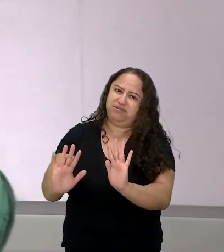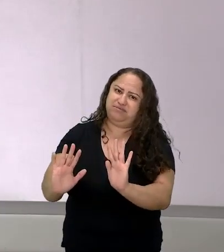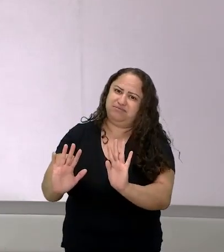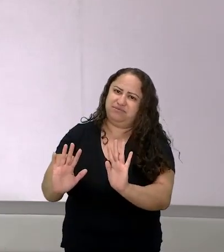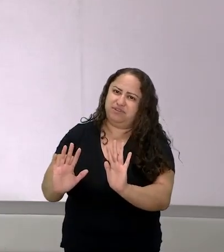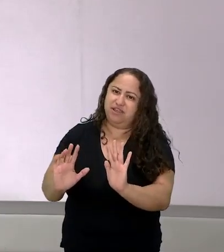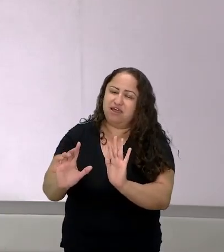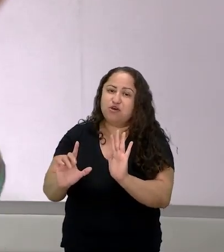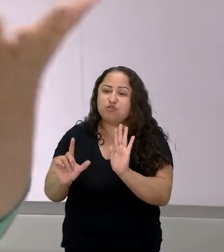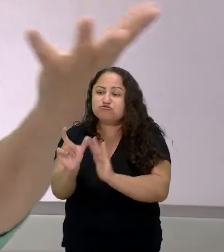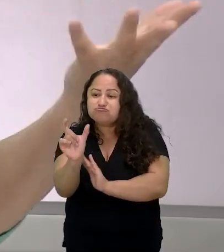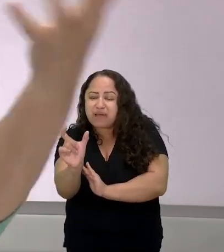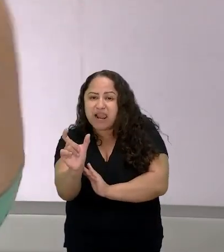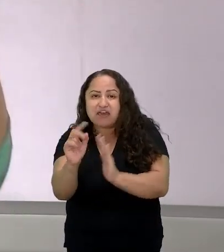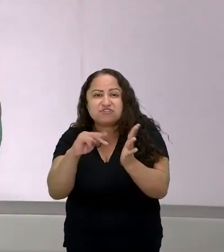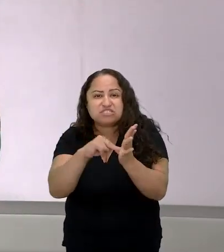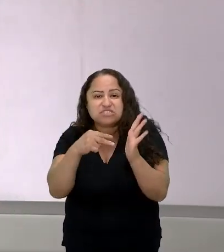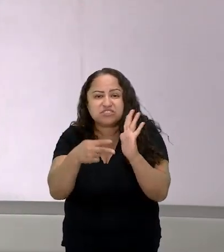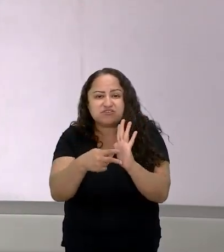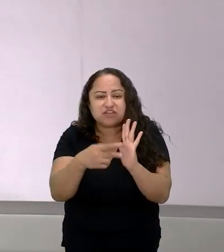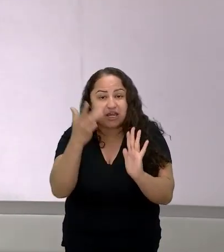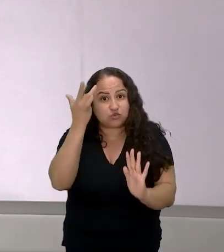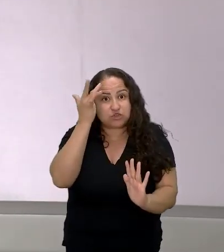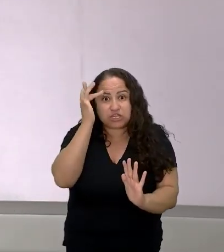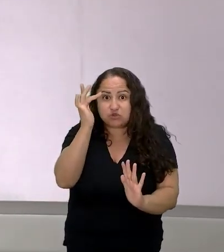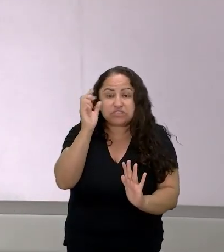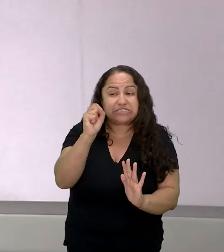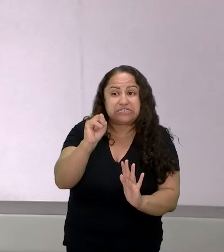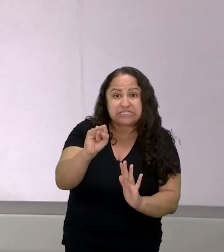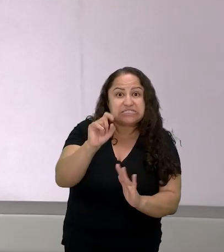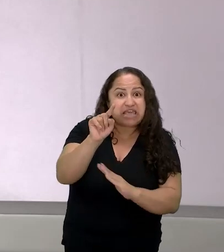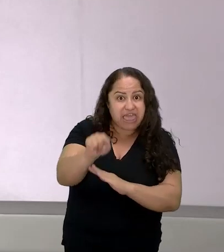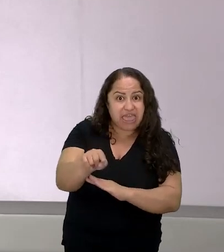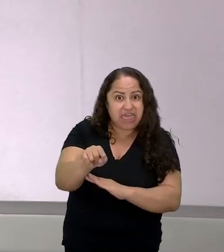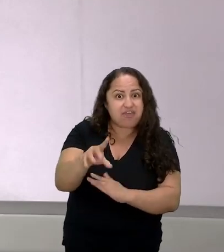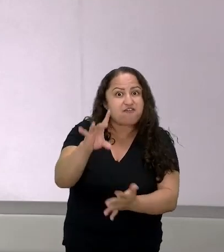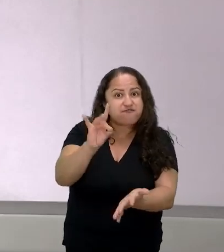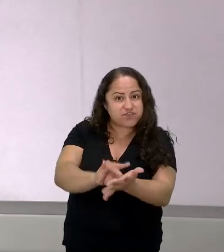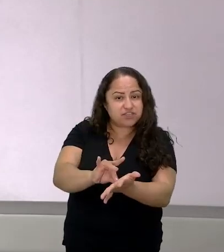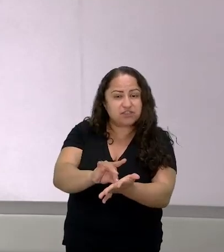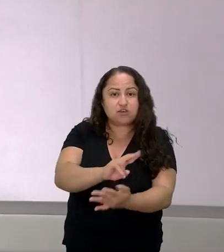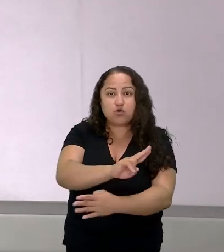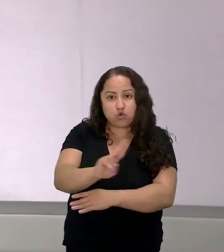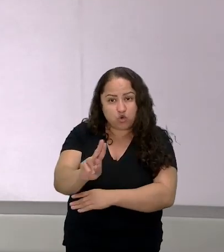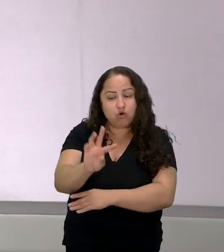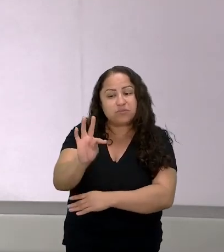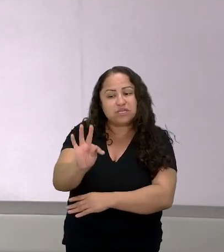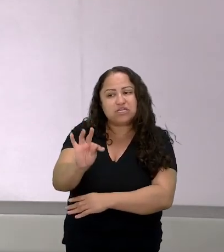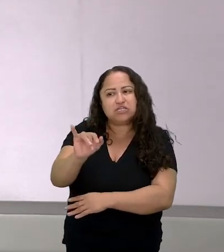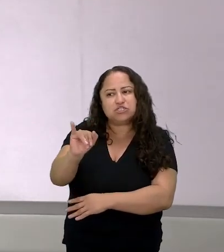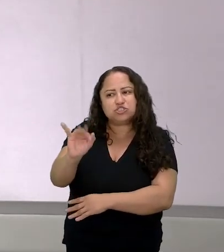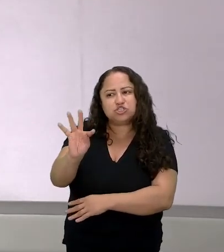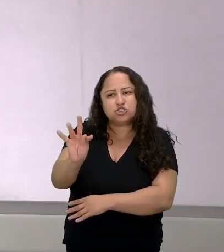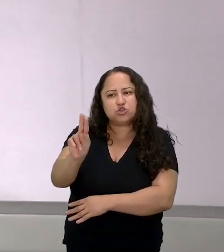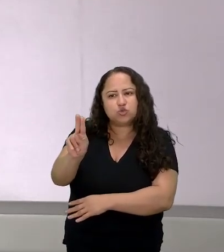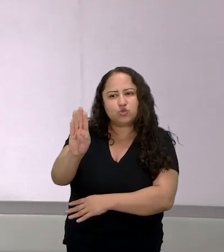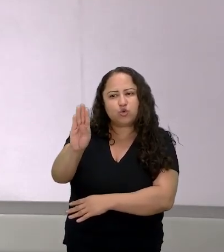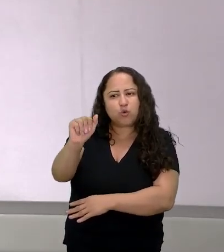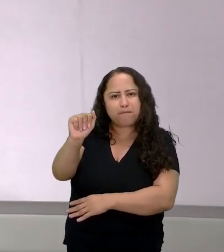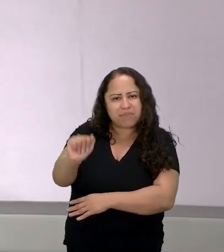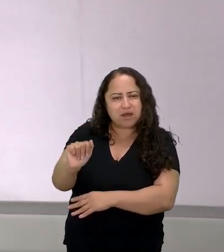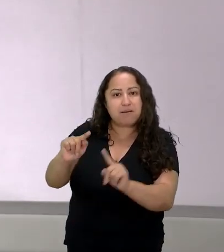não sei se esse realmente era o nome da tituba mas no meu entendimento